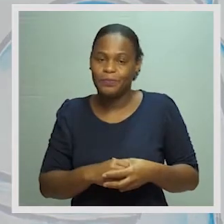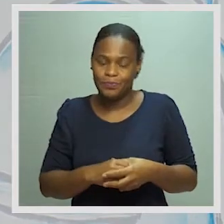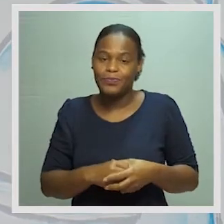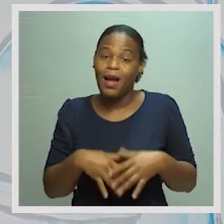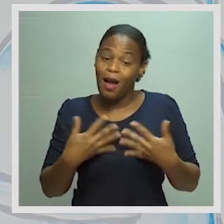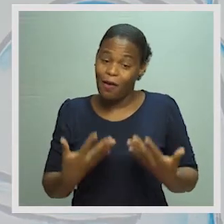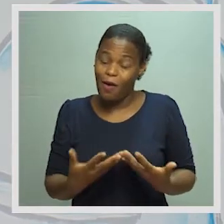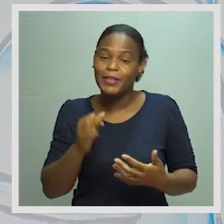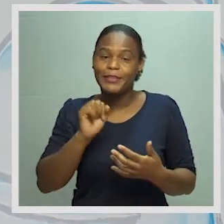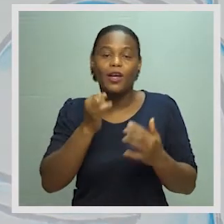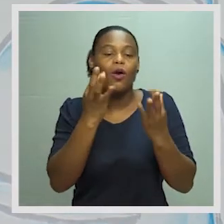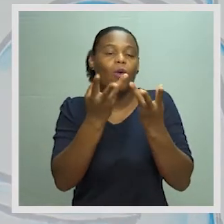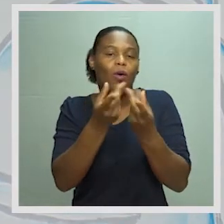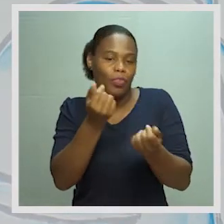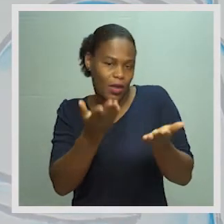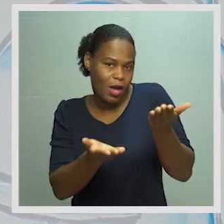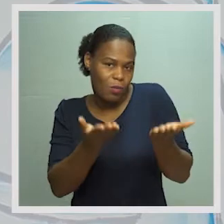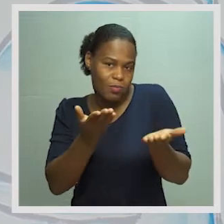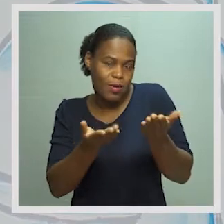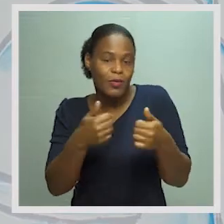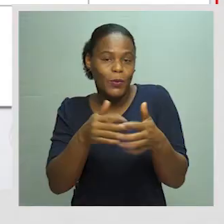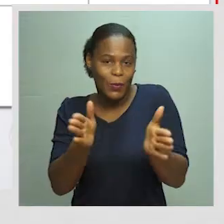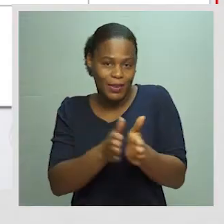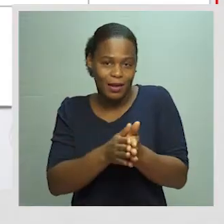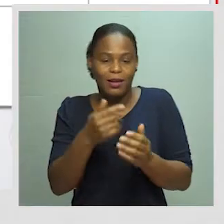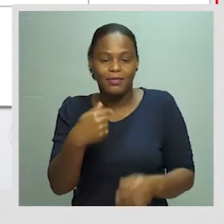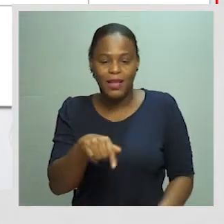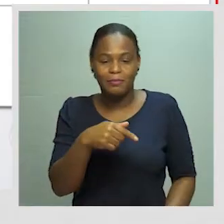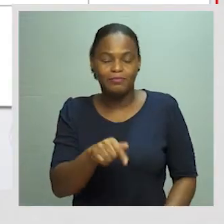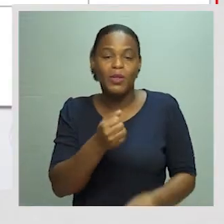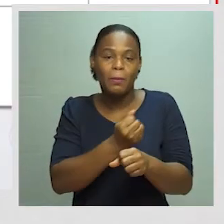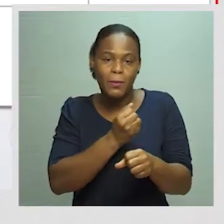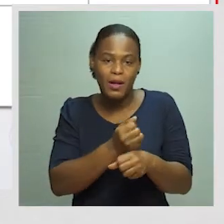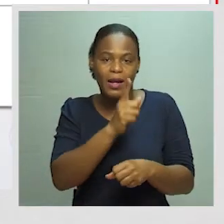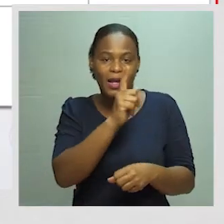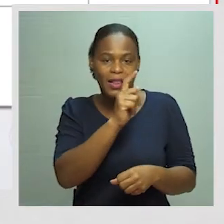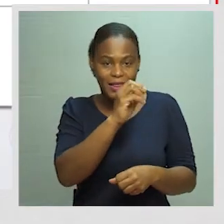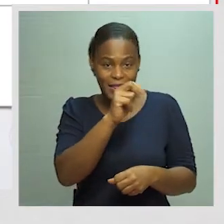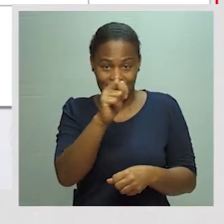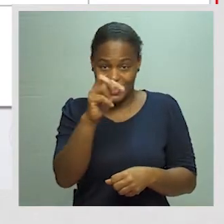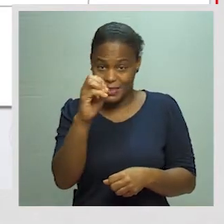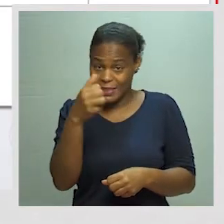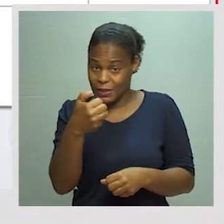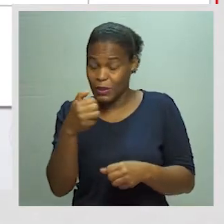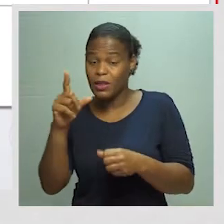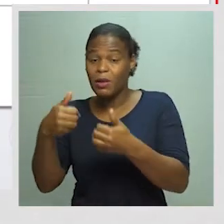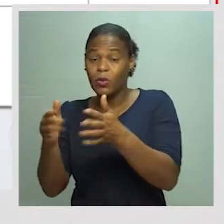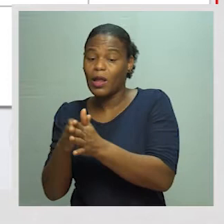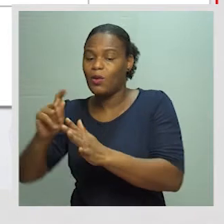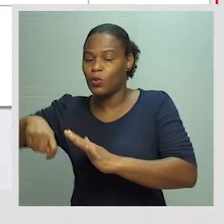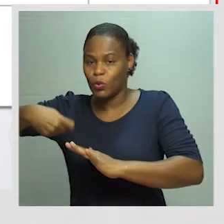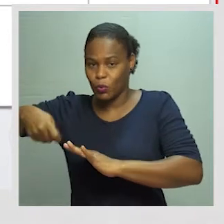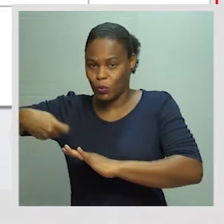agora já a conta está equilibrada, que dá no total dos empregos, 305 e o total de